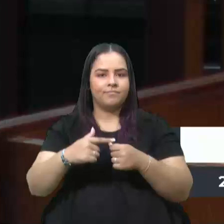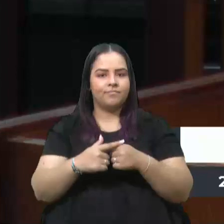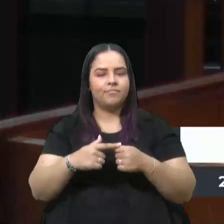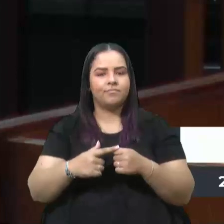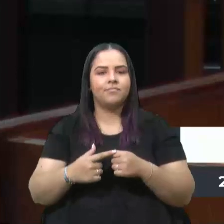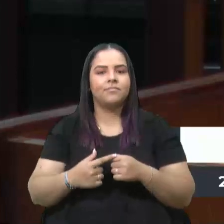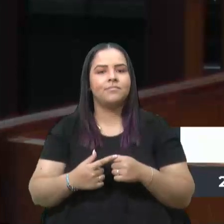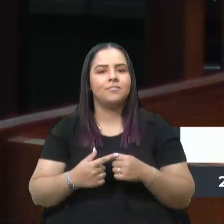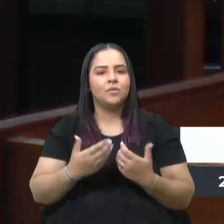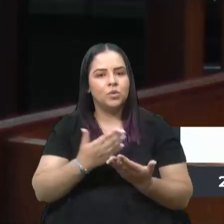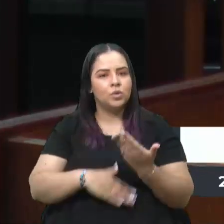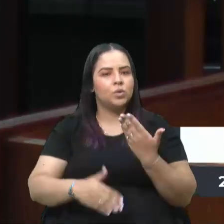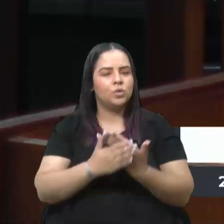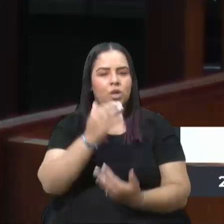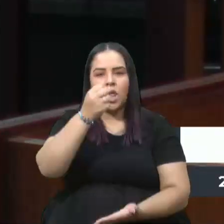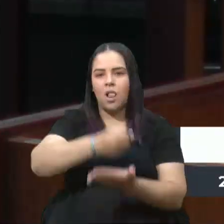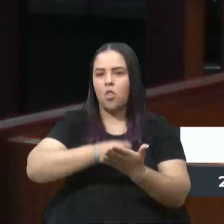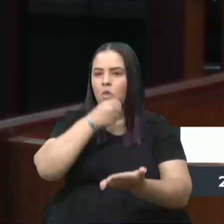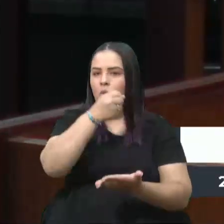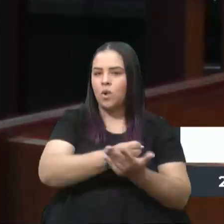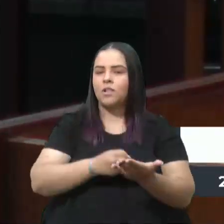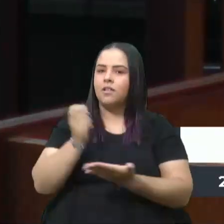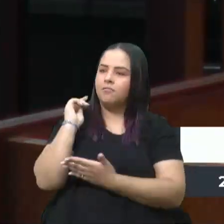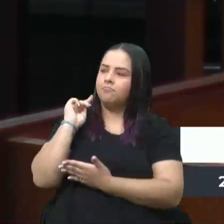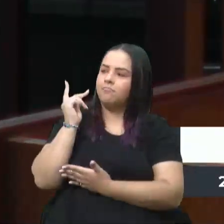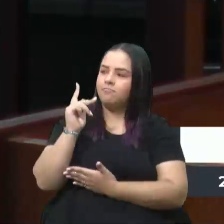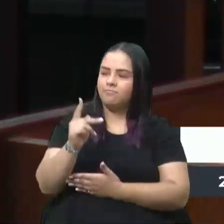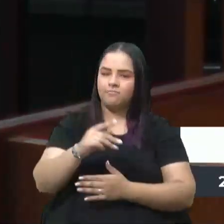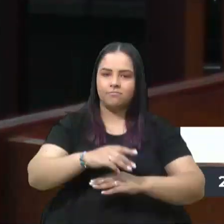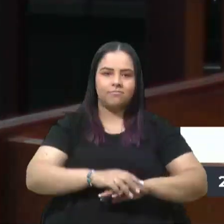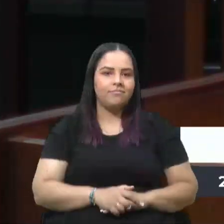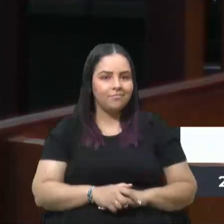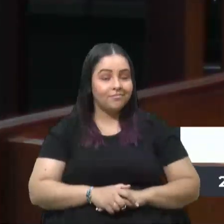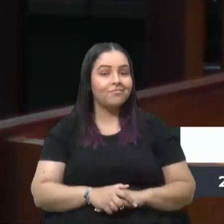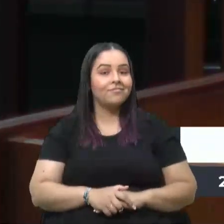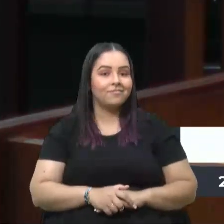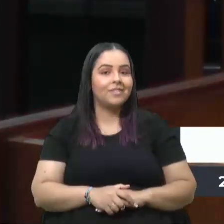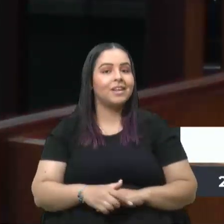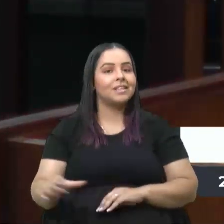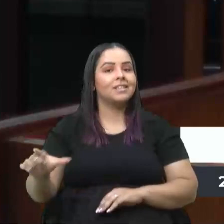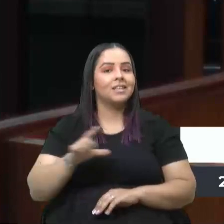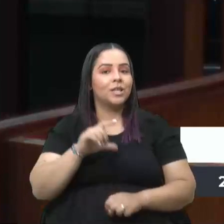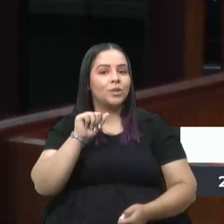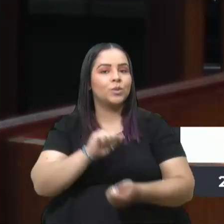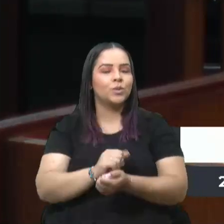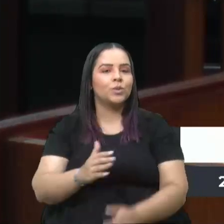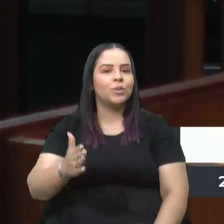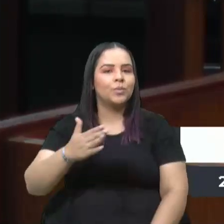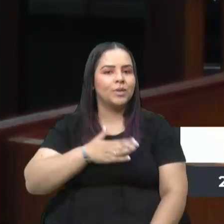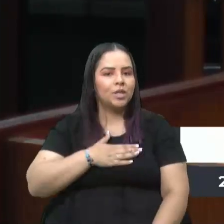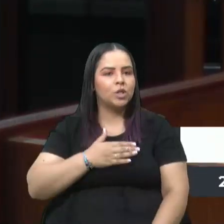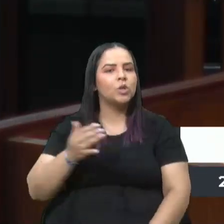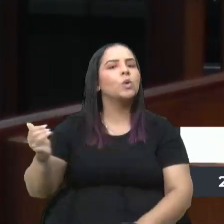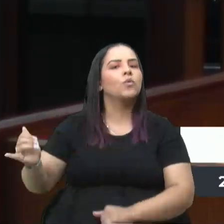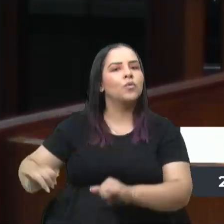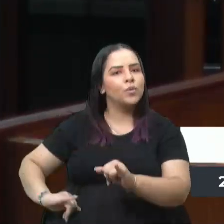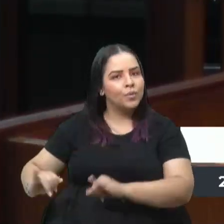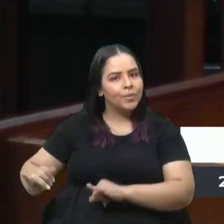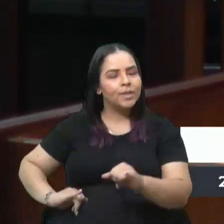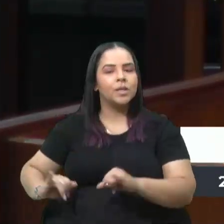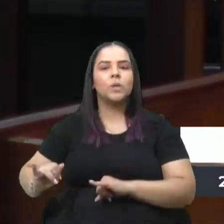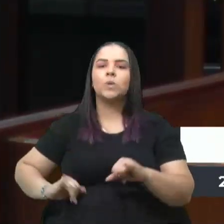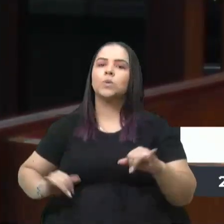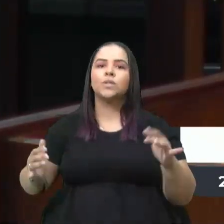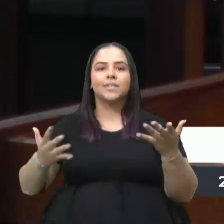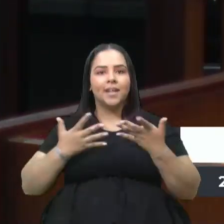riqueza de suas lutas e de suas histórias. Eu trago comigo as dores e as alegrias